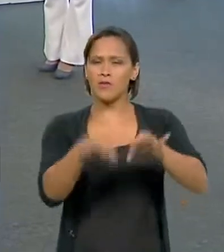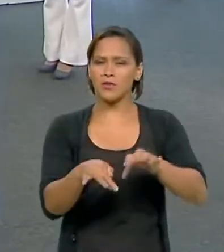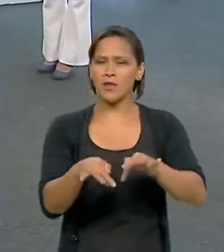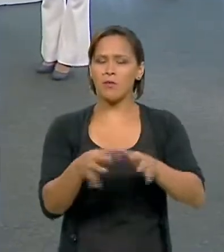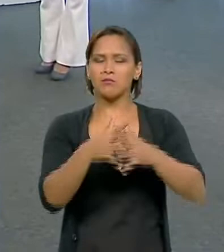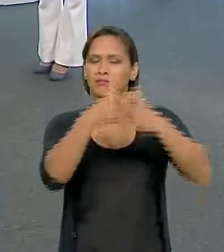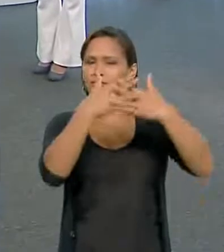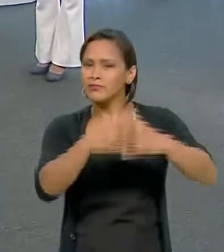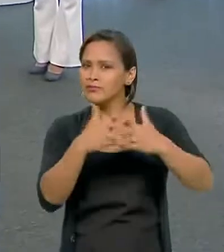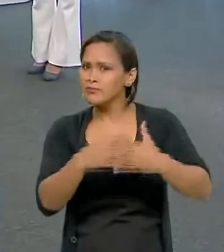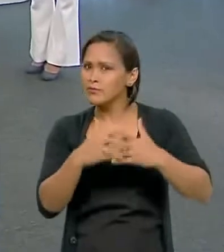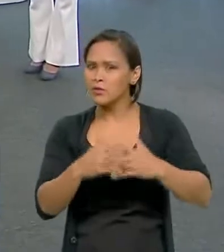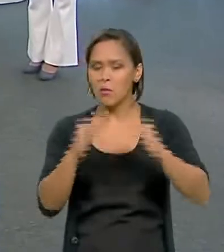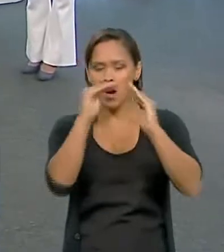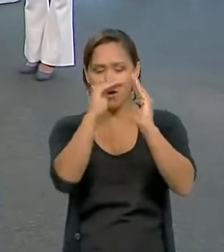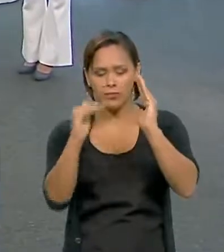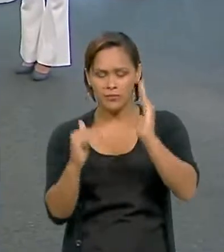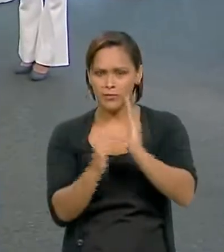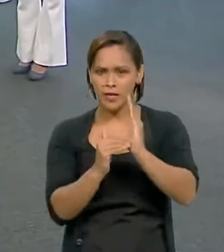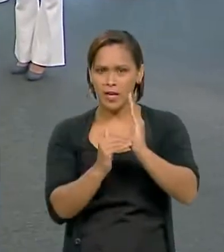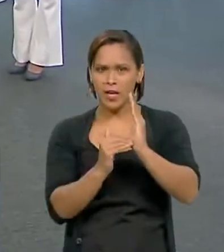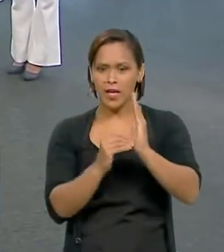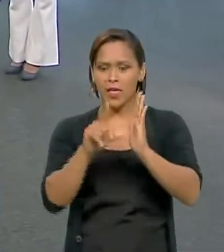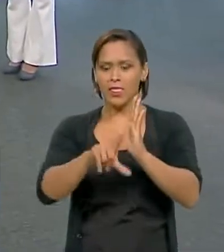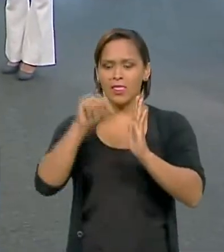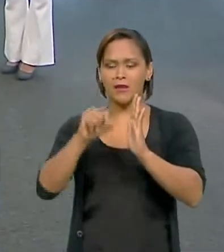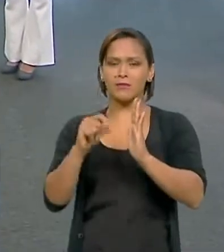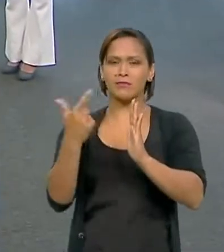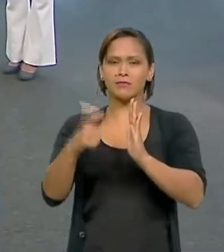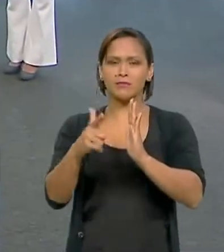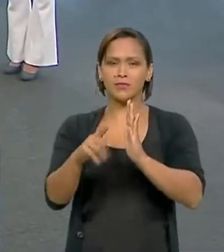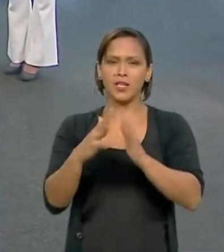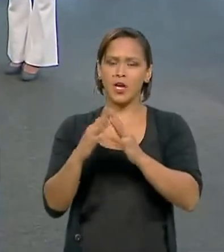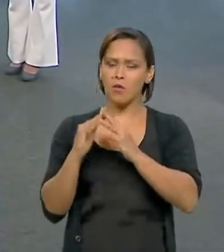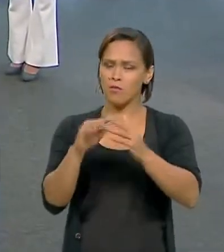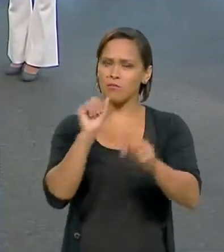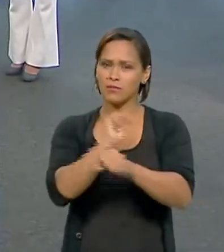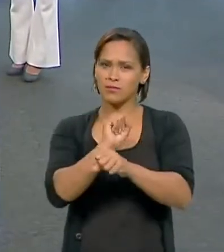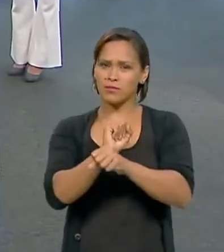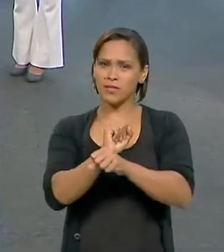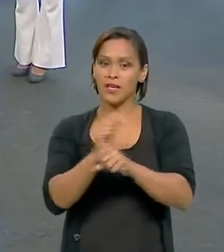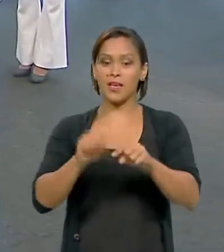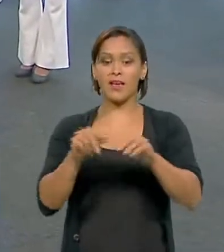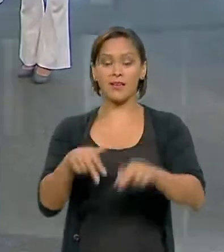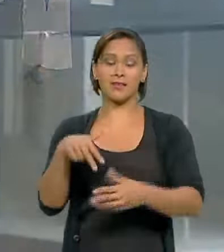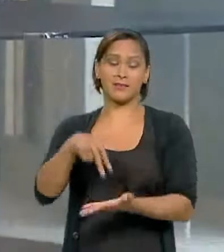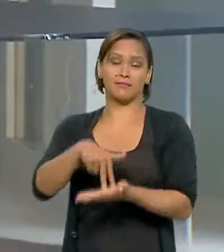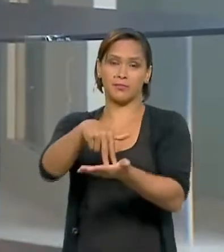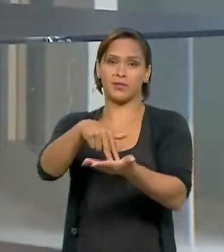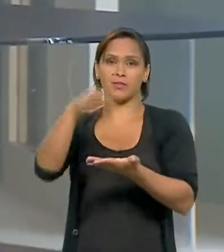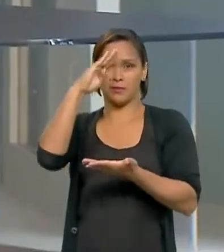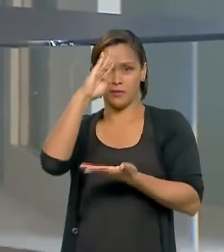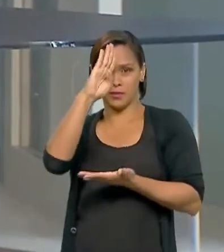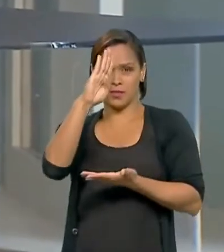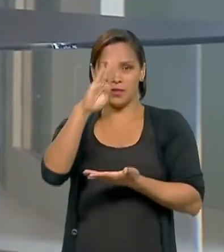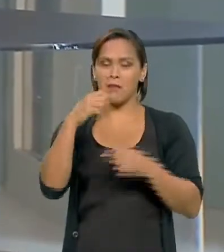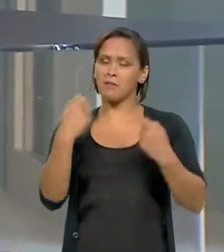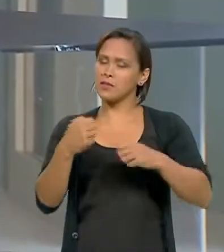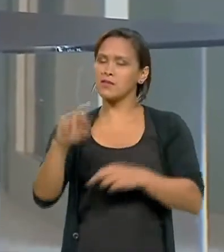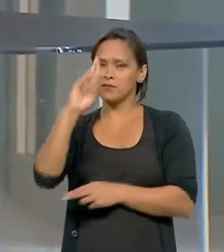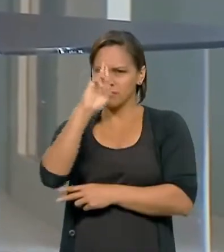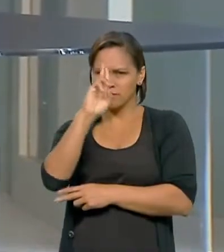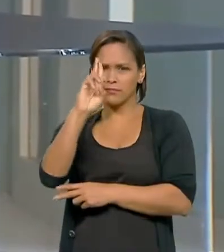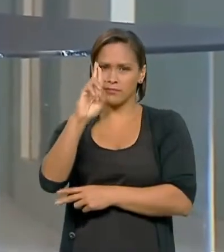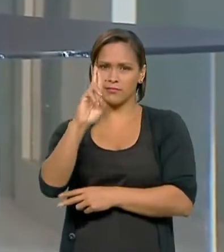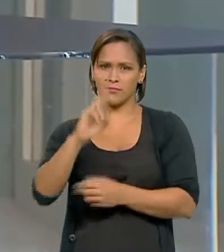atrapalhar nenhum dos meus subordinados. Eu não vou tirar a vez de nenhum dos meus subordinados. A posição dele foi essa. Tem que ser respeitada a posição